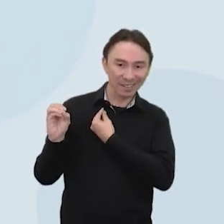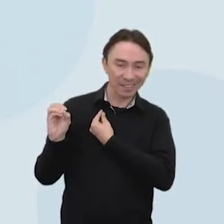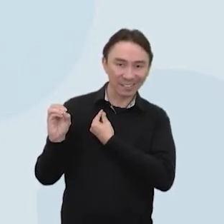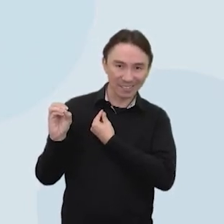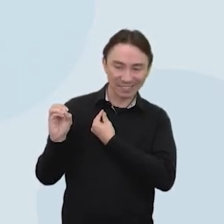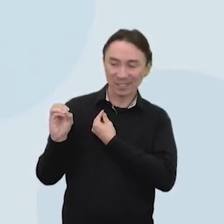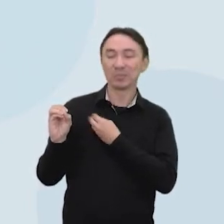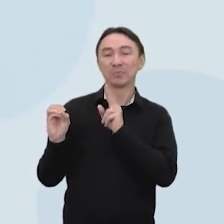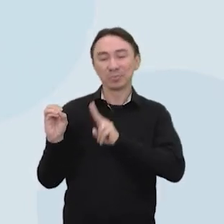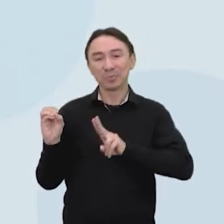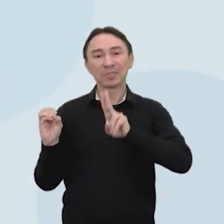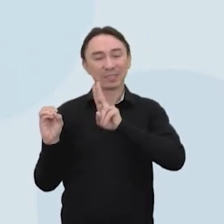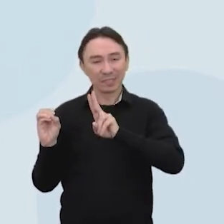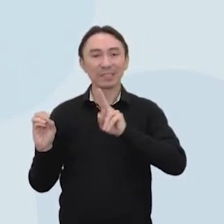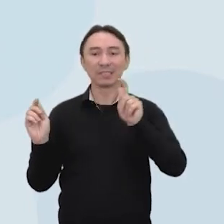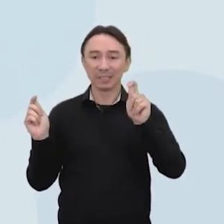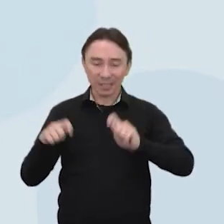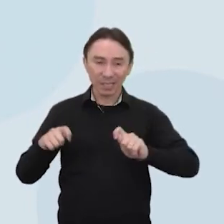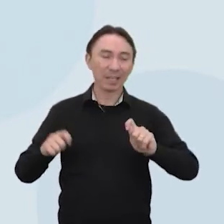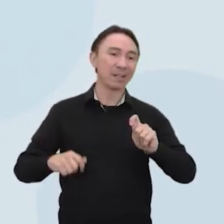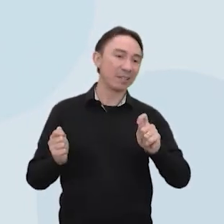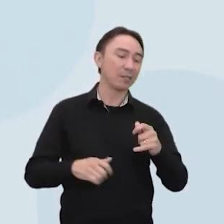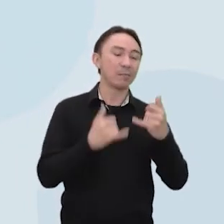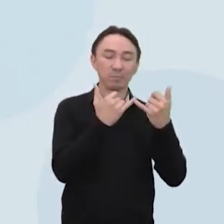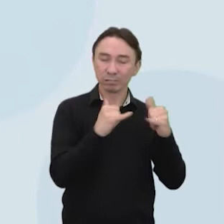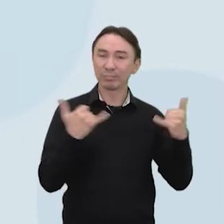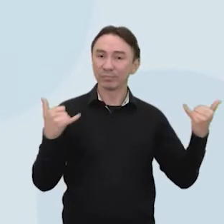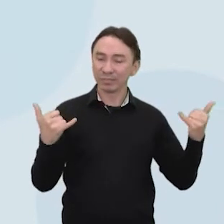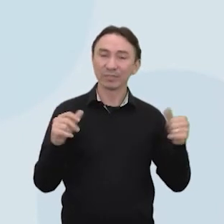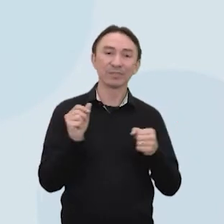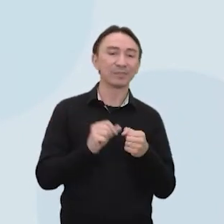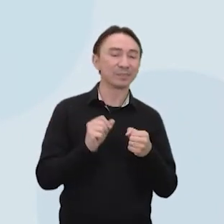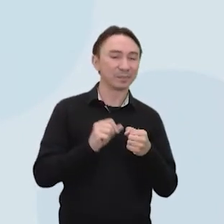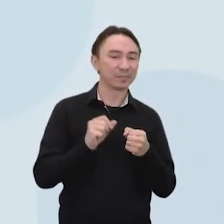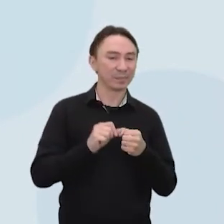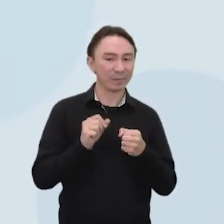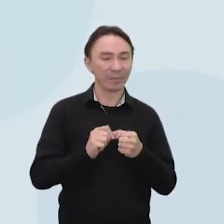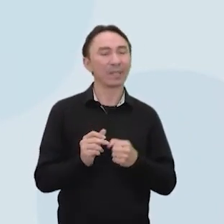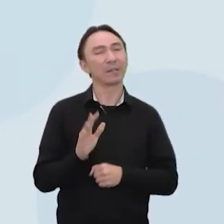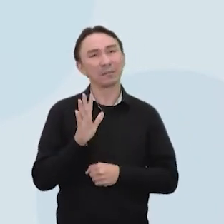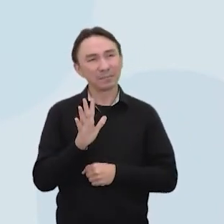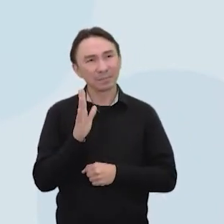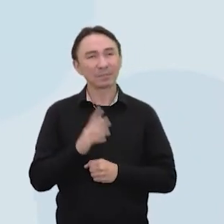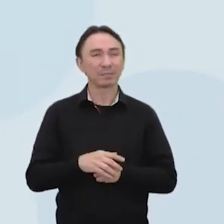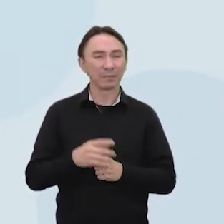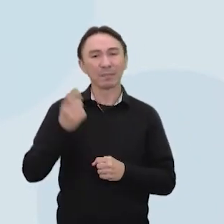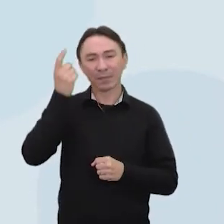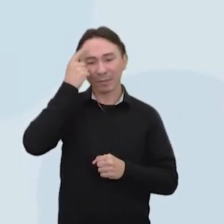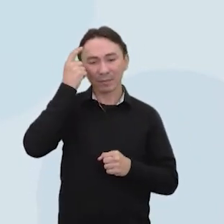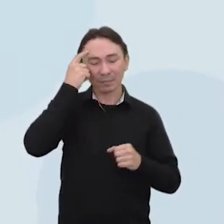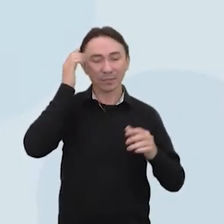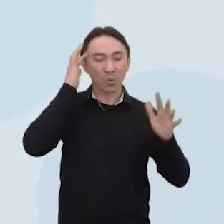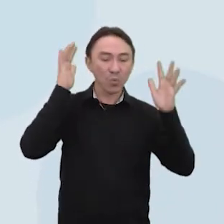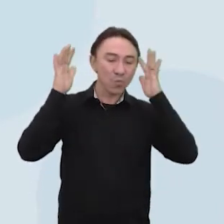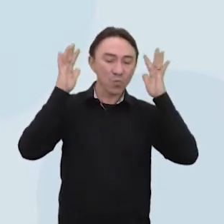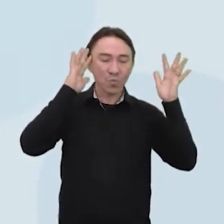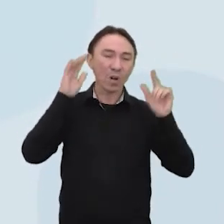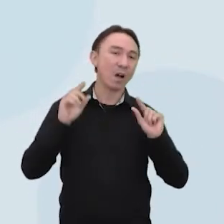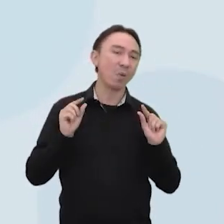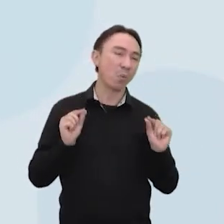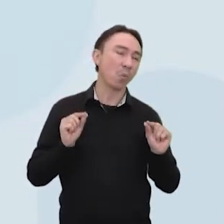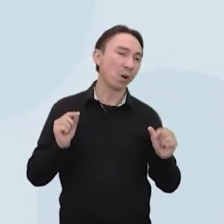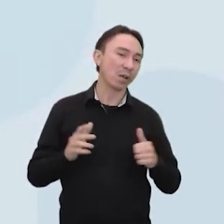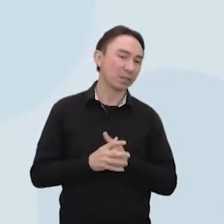produção de energia elétrica. Nós vamos falar um pouquinho sobre isso e vamos pensar aí, não podemos perder de vista sobre